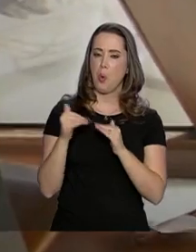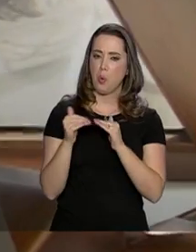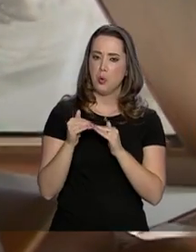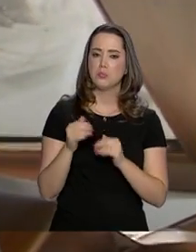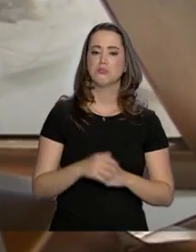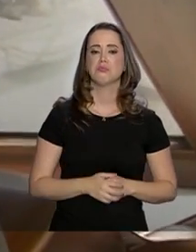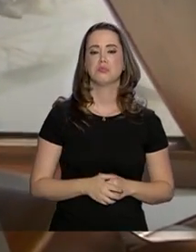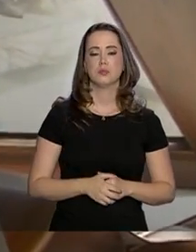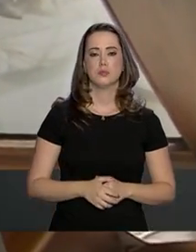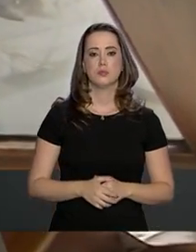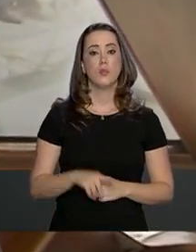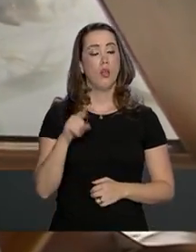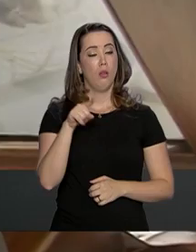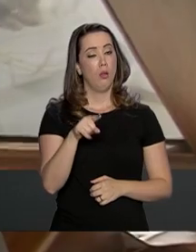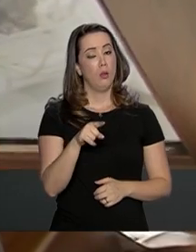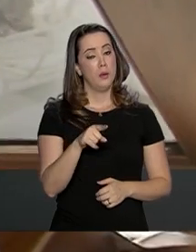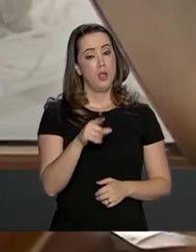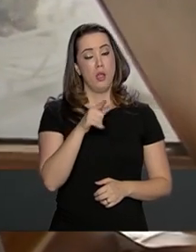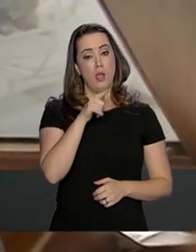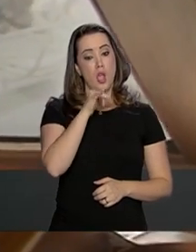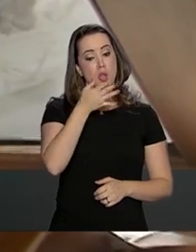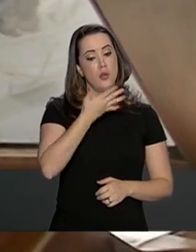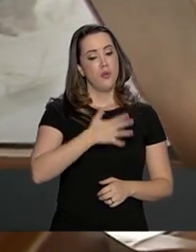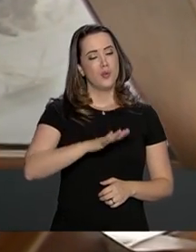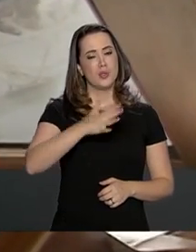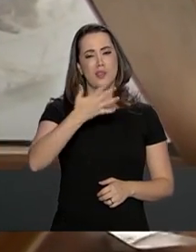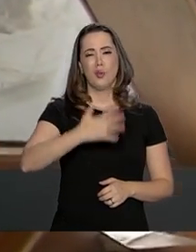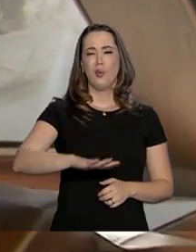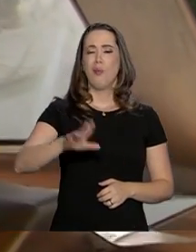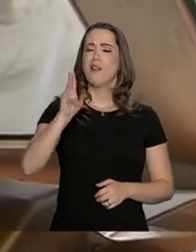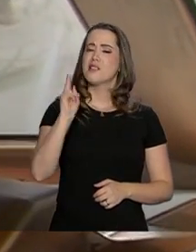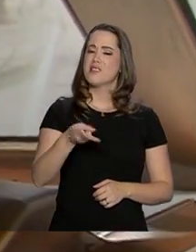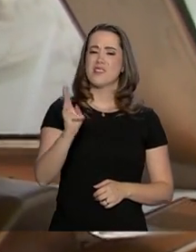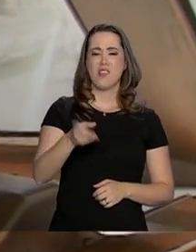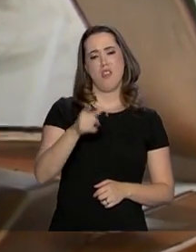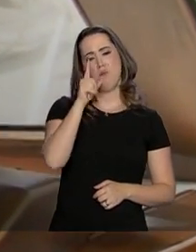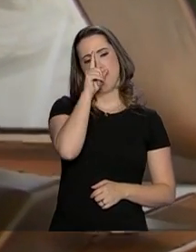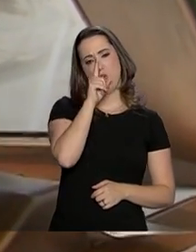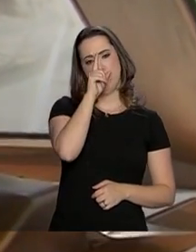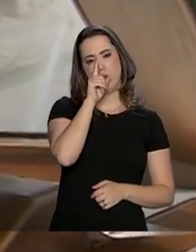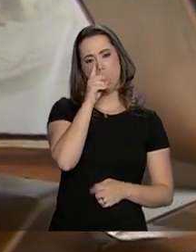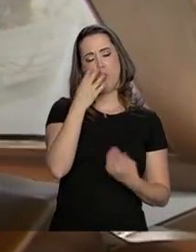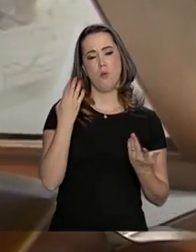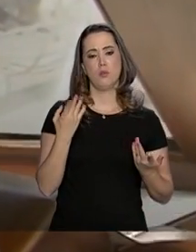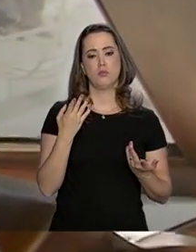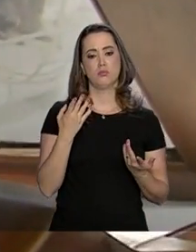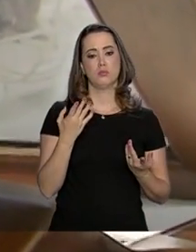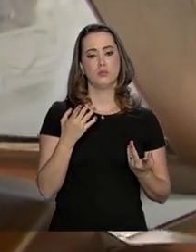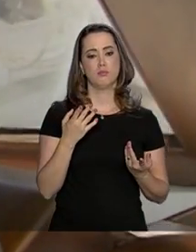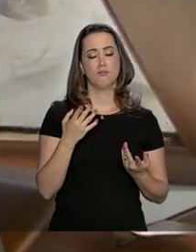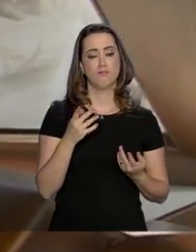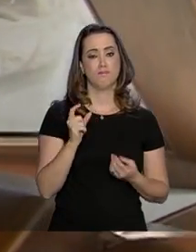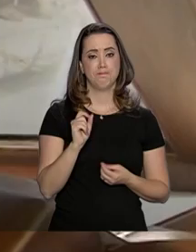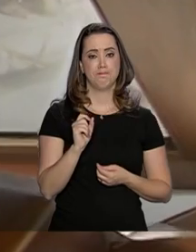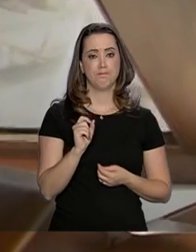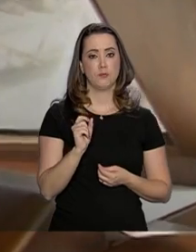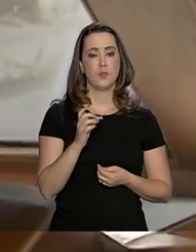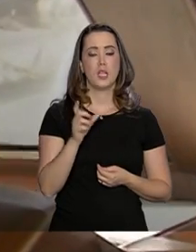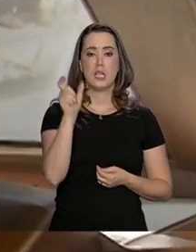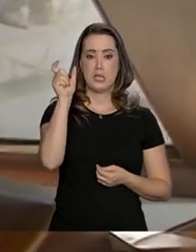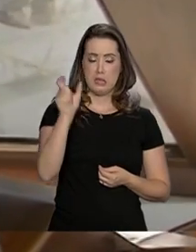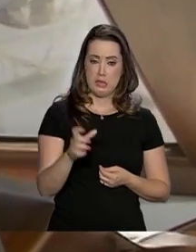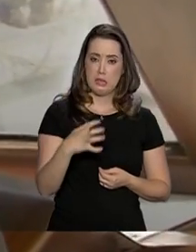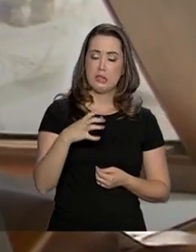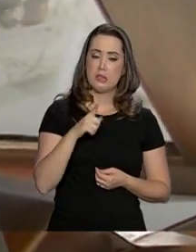Você está no mar, é sempre um risco. E você tendo um